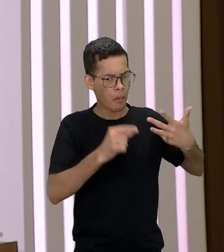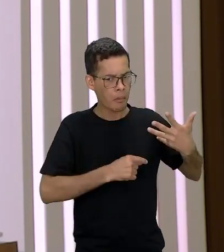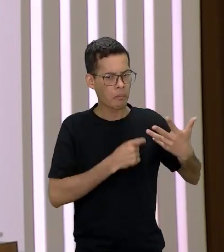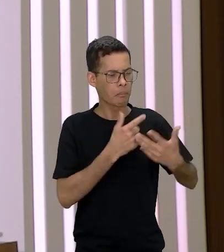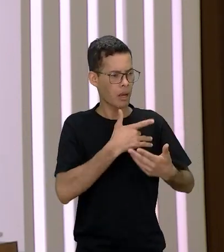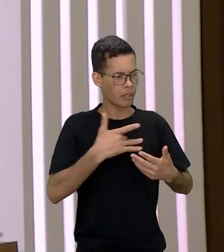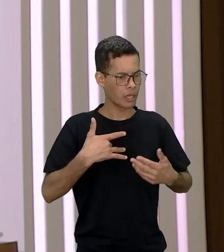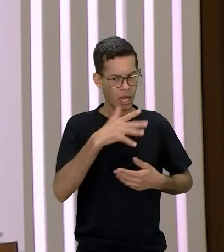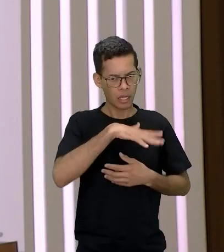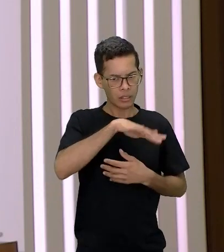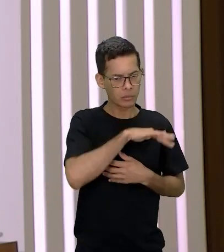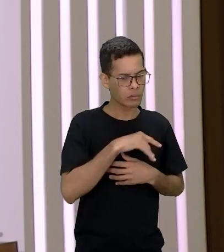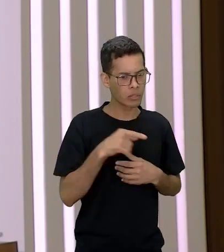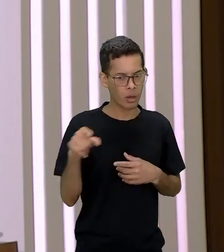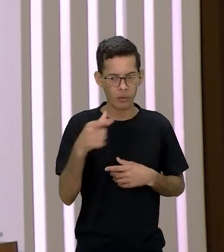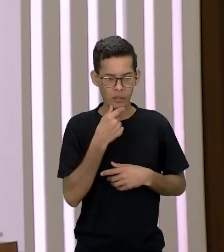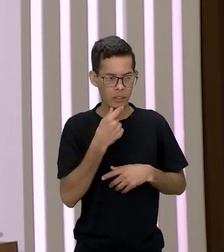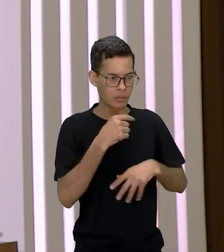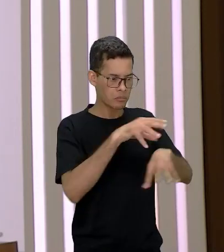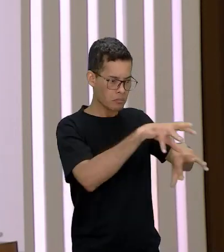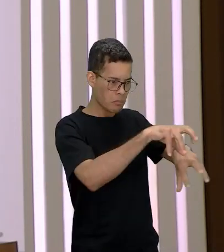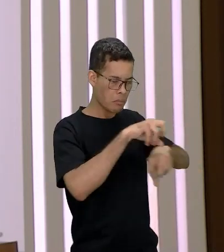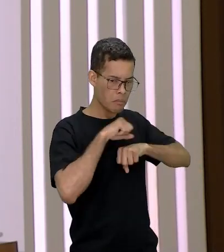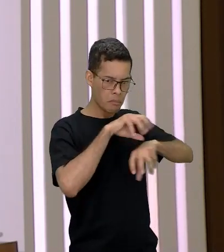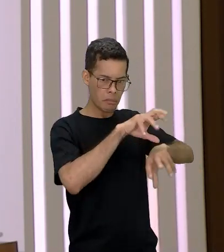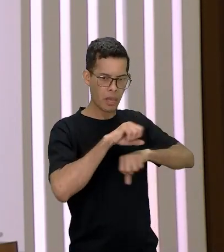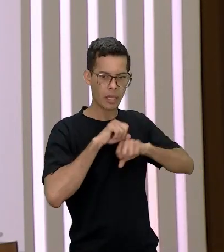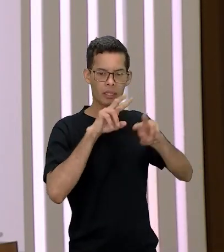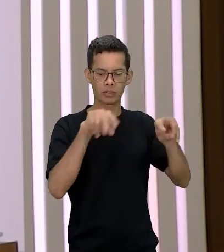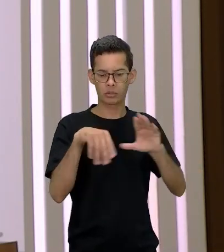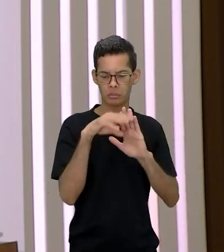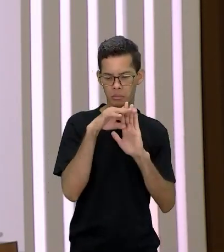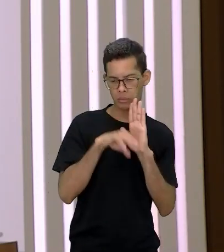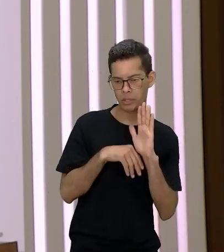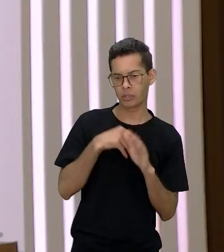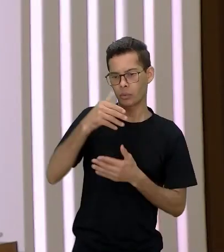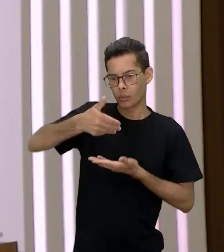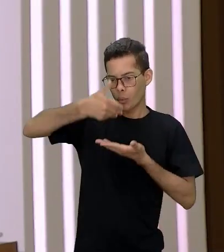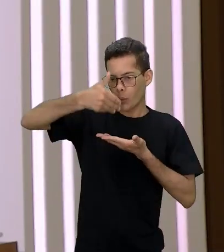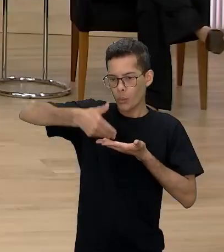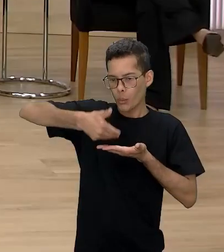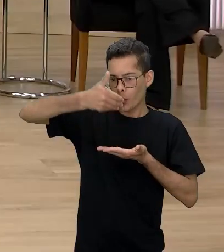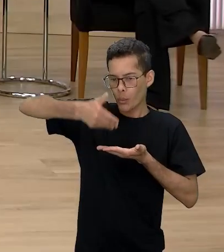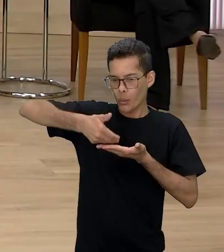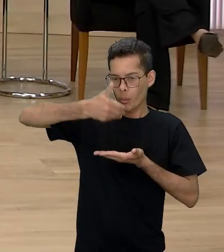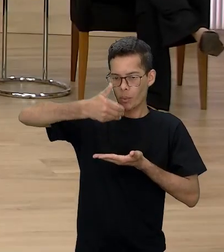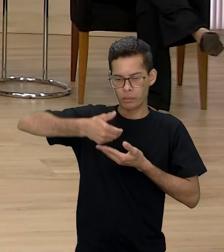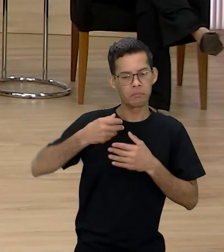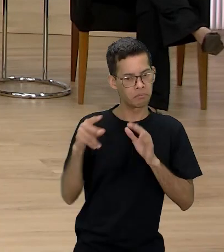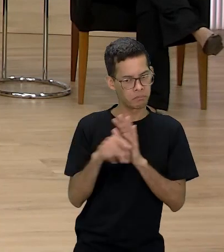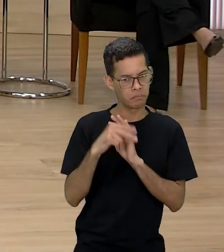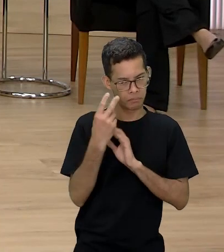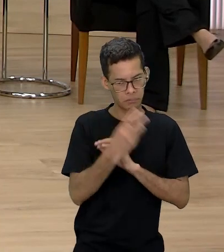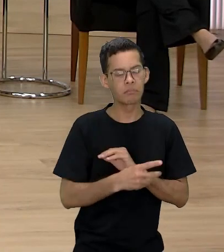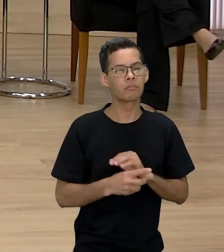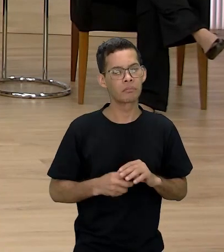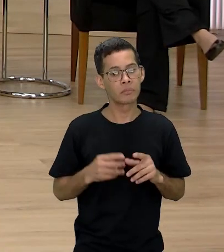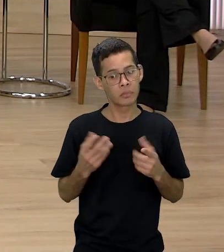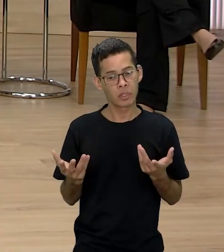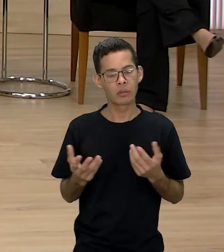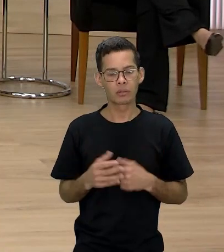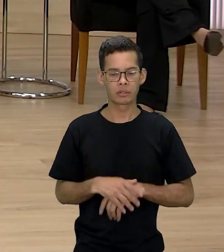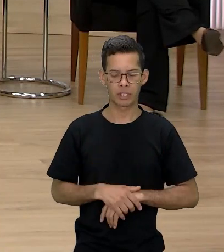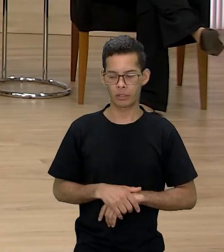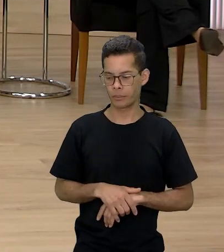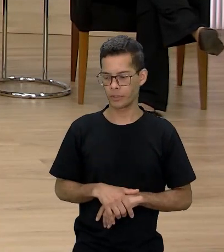bronquites ele se apropria mas quando a tituba é acusada de bruxaria ele é o primeiro a se retirar né então a gente precisa ler a tituba também do